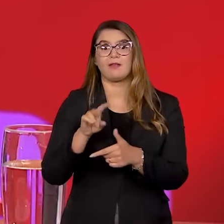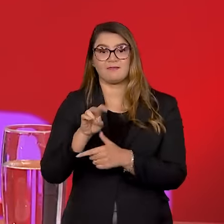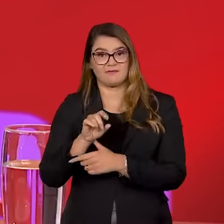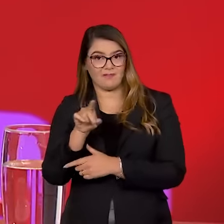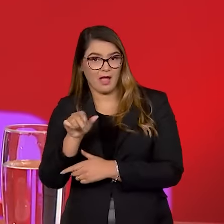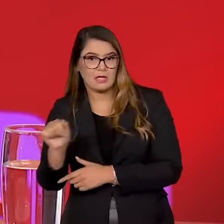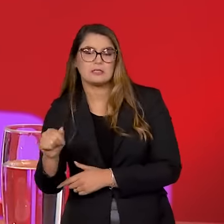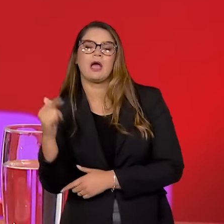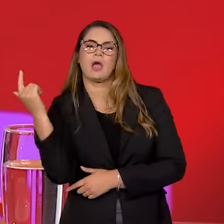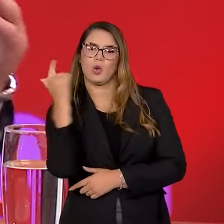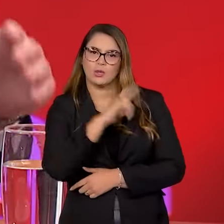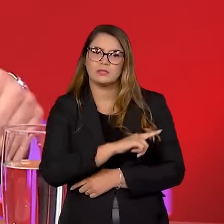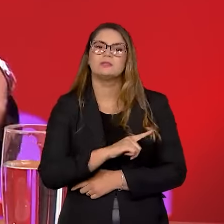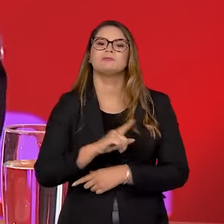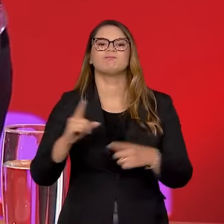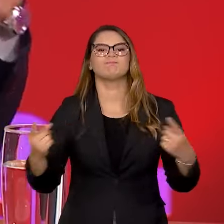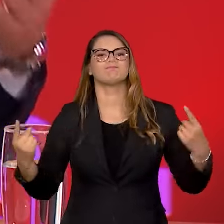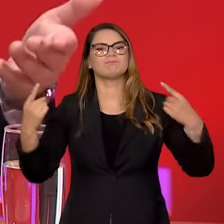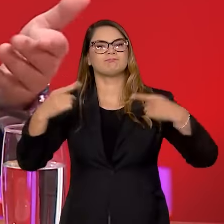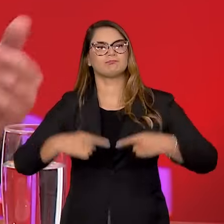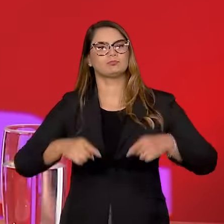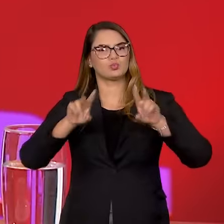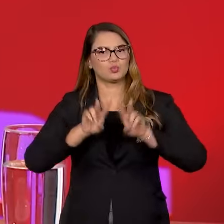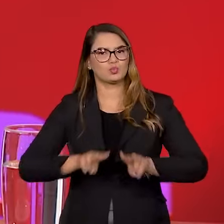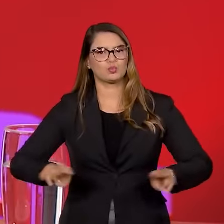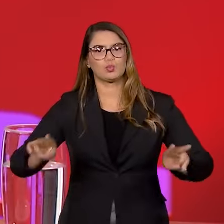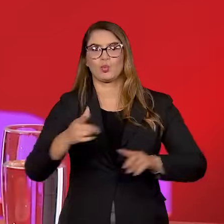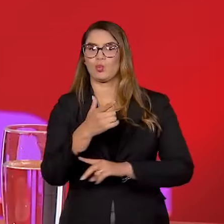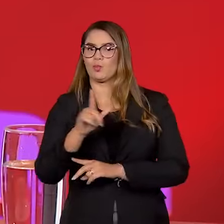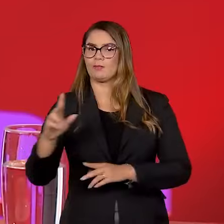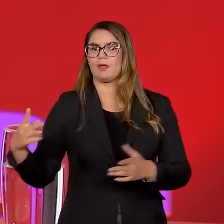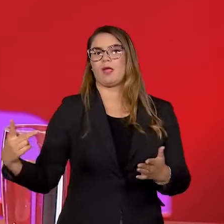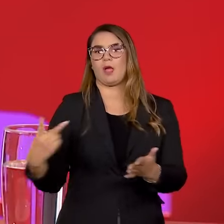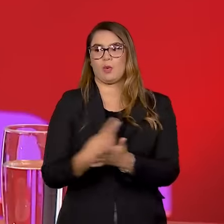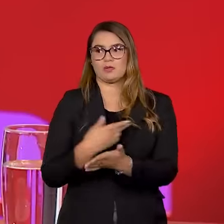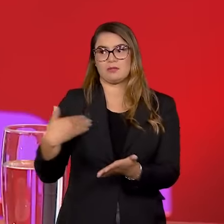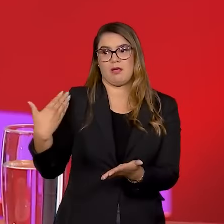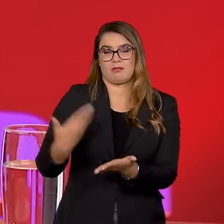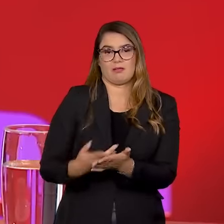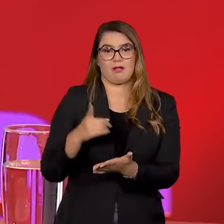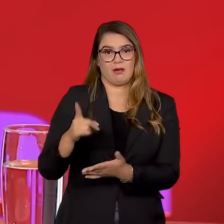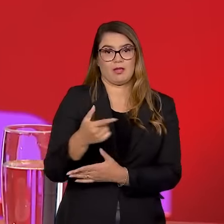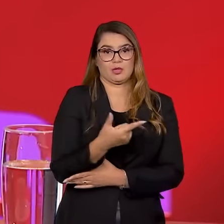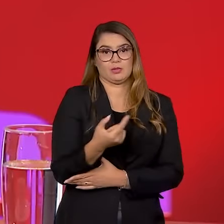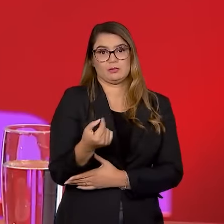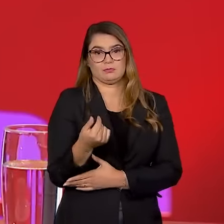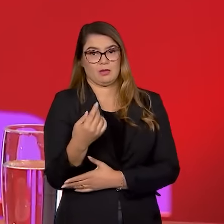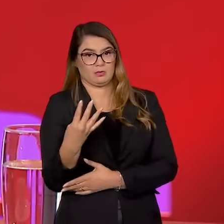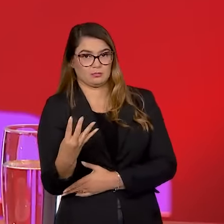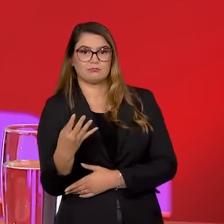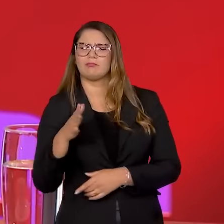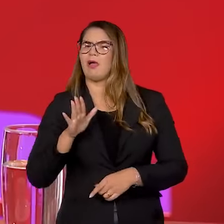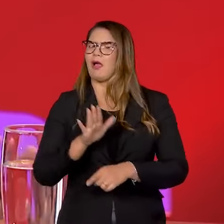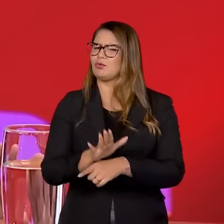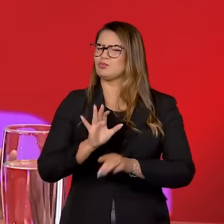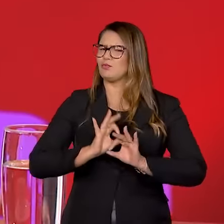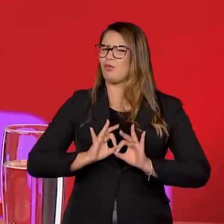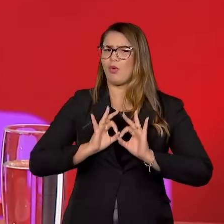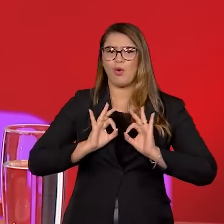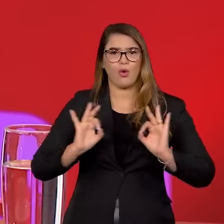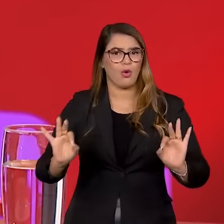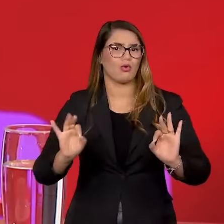nós pudemos, na verdade, disputar uma releitura de tudo o que tinha acontecido até então, desde 2014. Ajudou demais. Foi